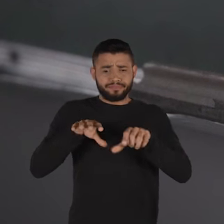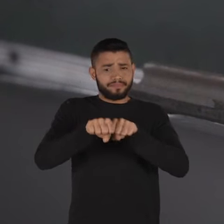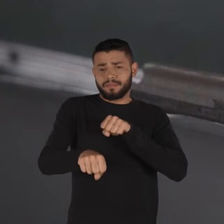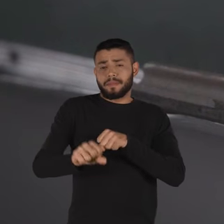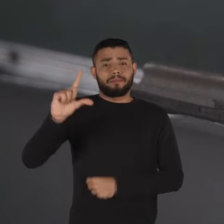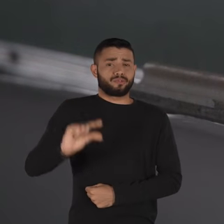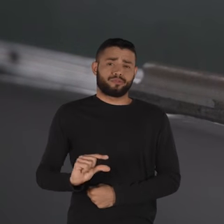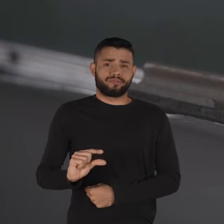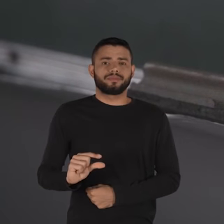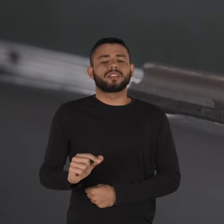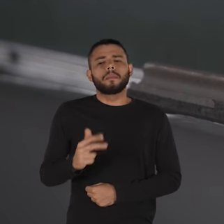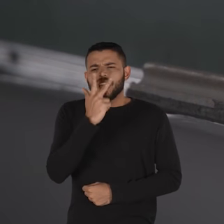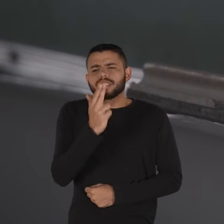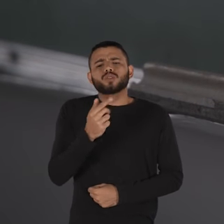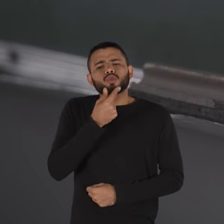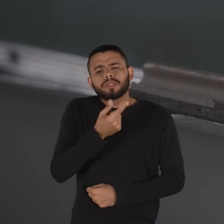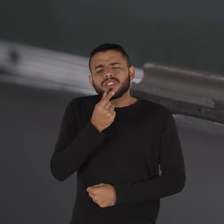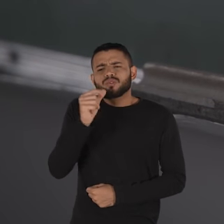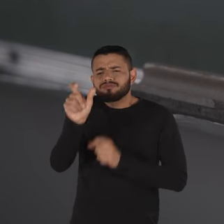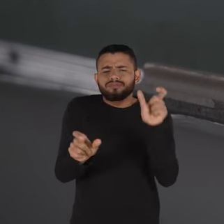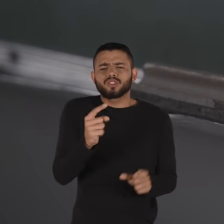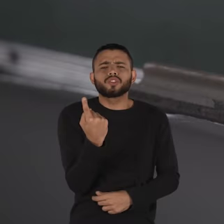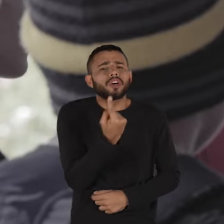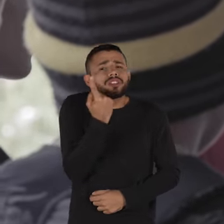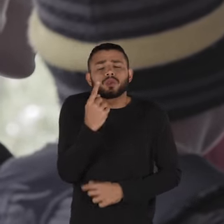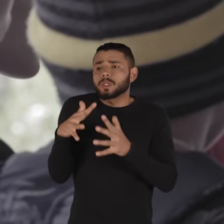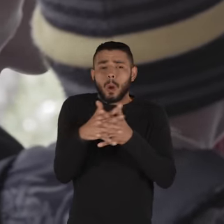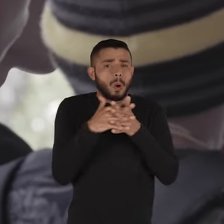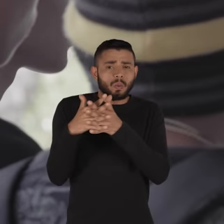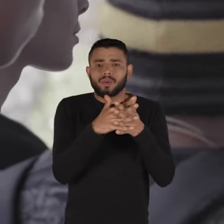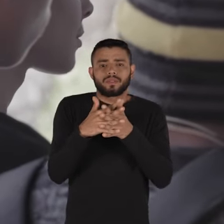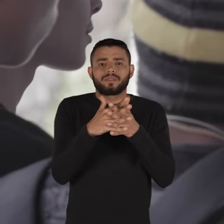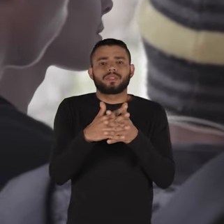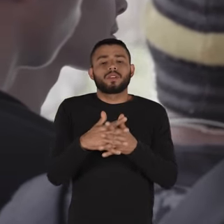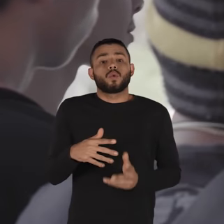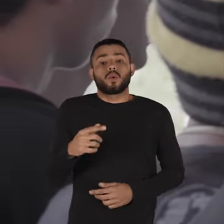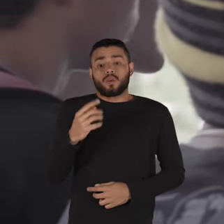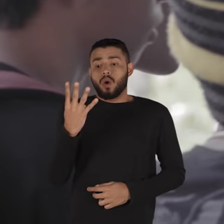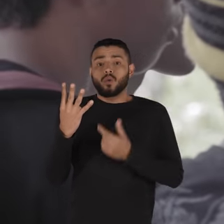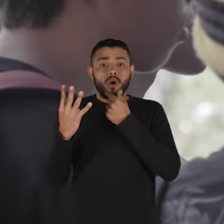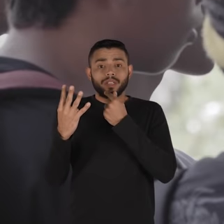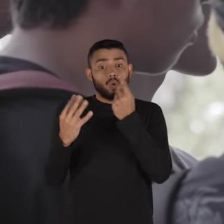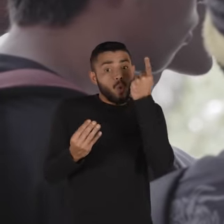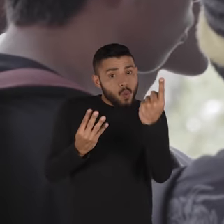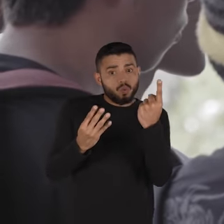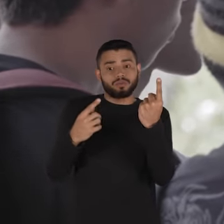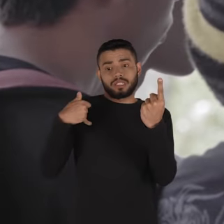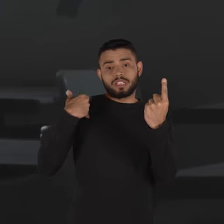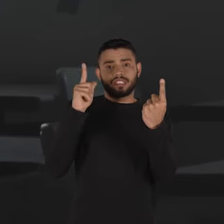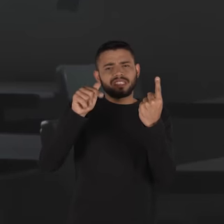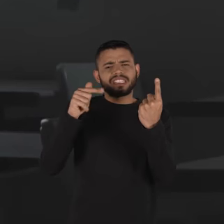diplomas. Estala de aula vazia. parecem estar cada vez mais sozinhos e confusos. Um em cada quatro homens de até 17 anos